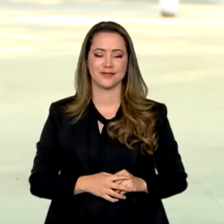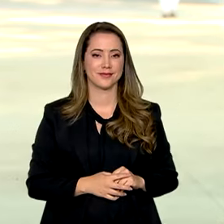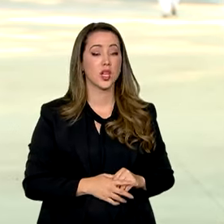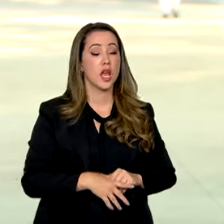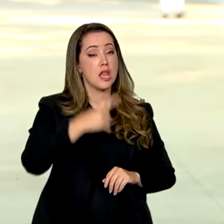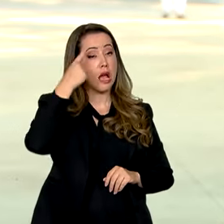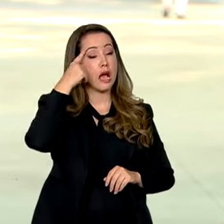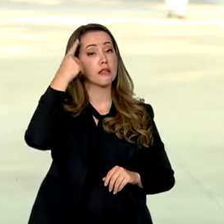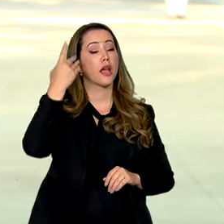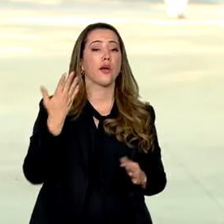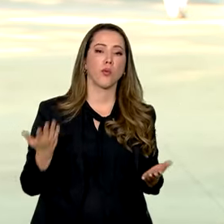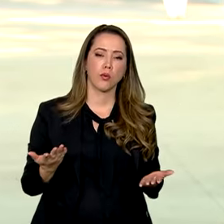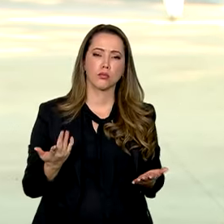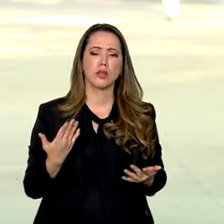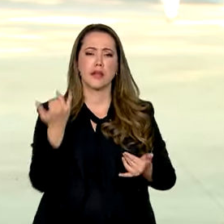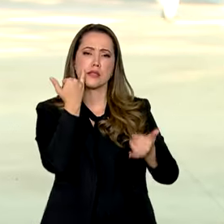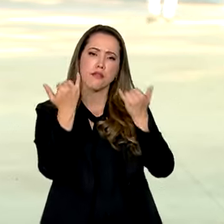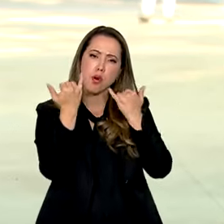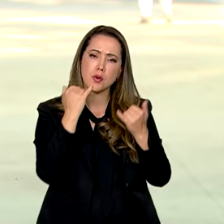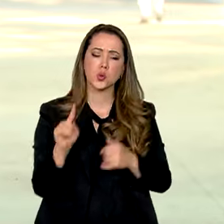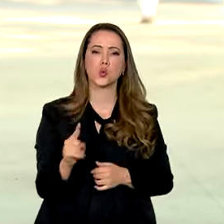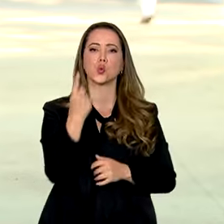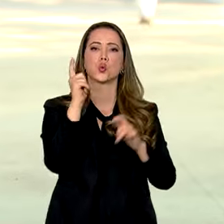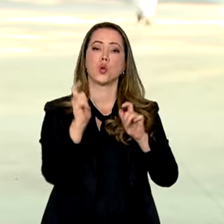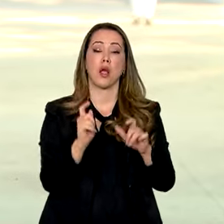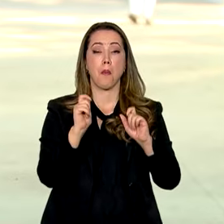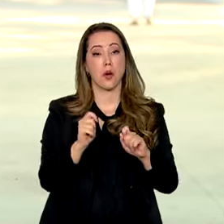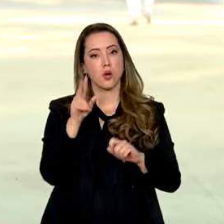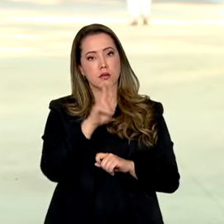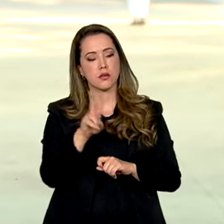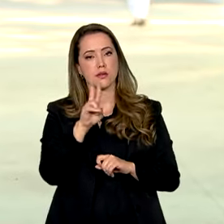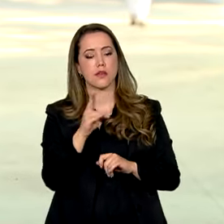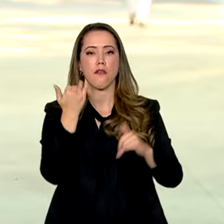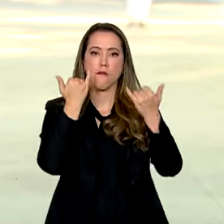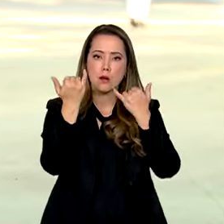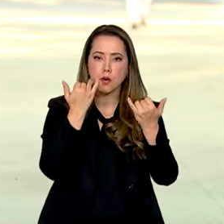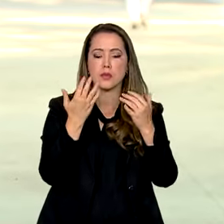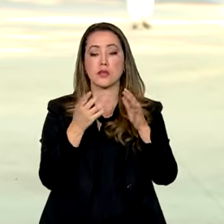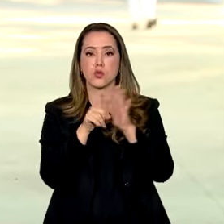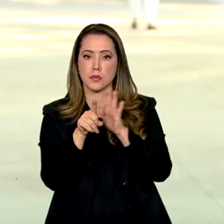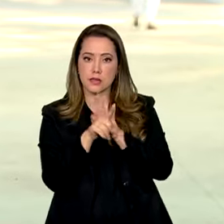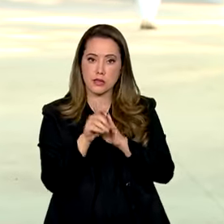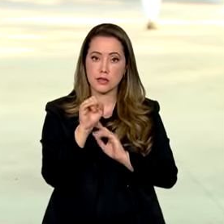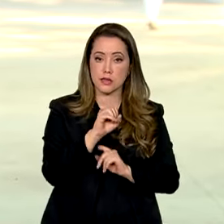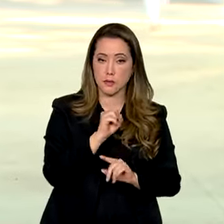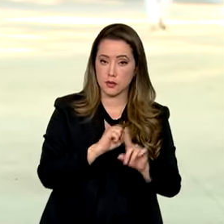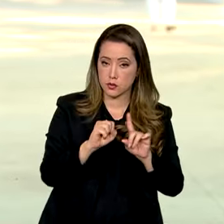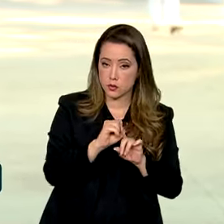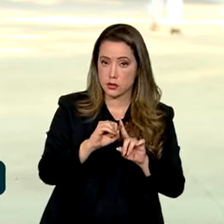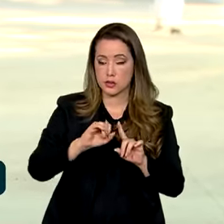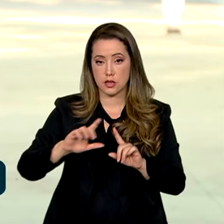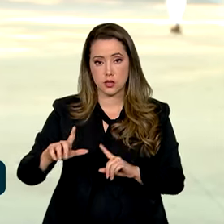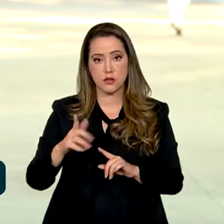ideia é que os dados abertos, reunidos em um só lugar, possam servir de fonte para a sociedade civil, gestores